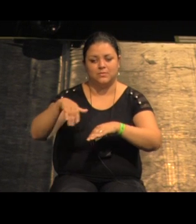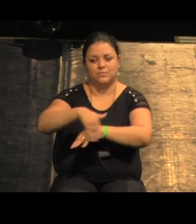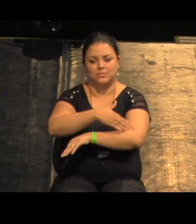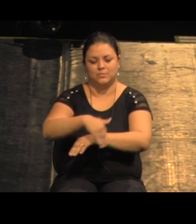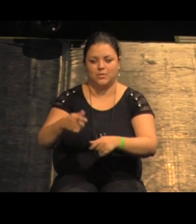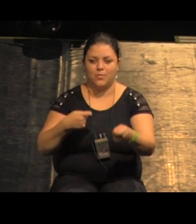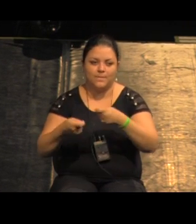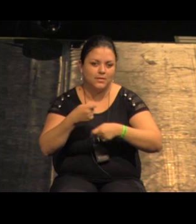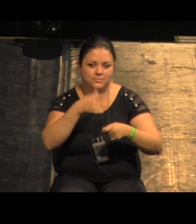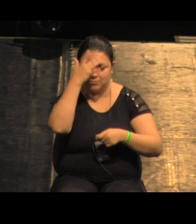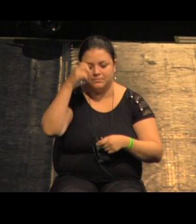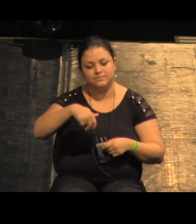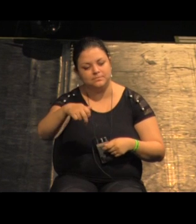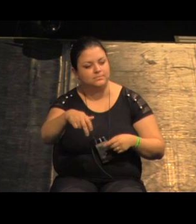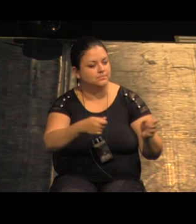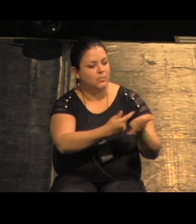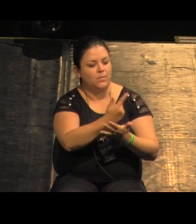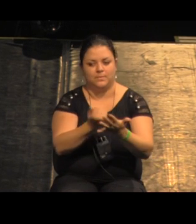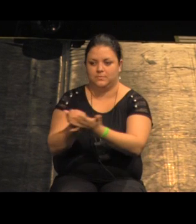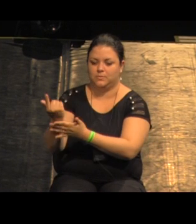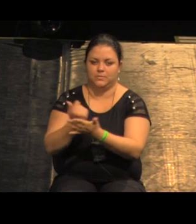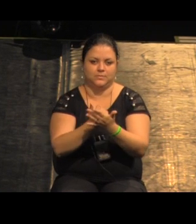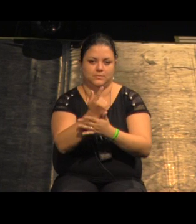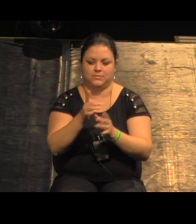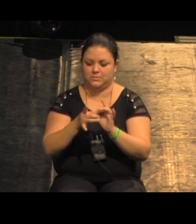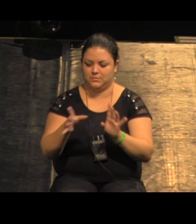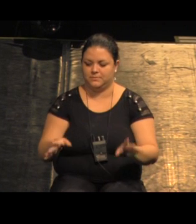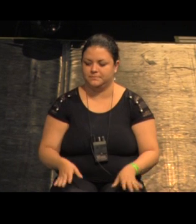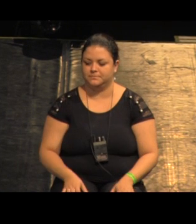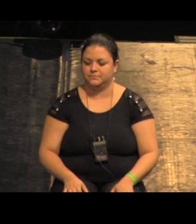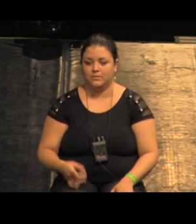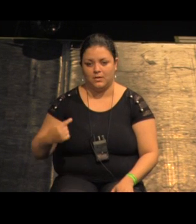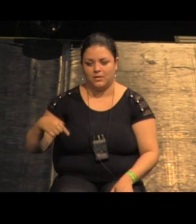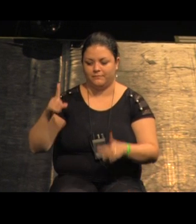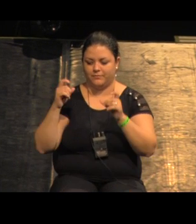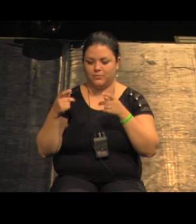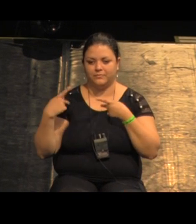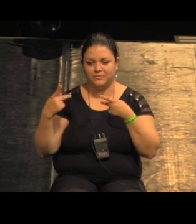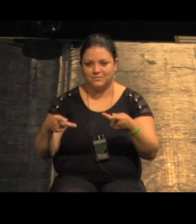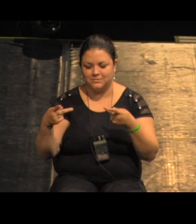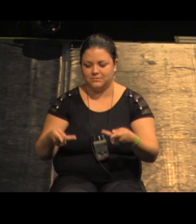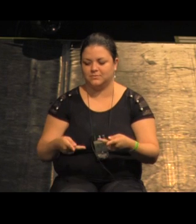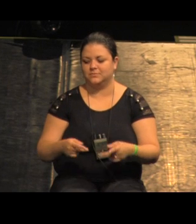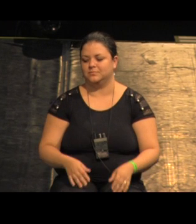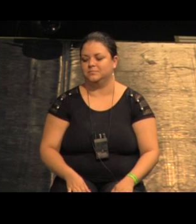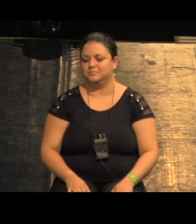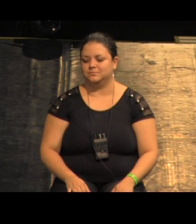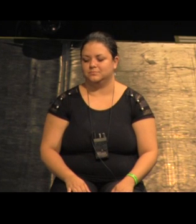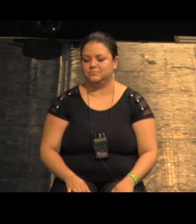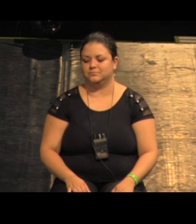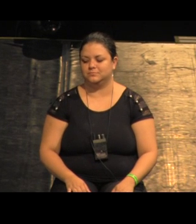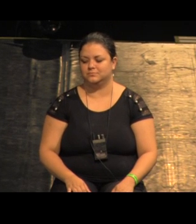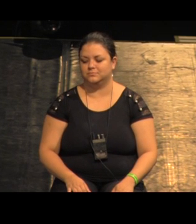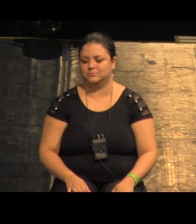quando for feita a nova calçada vai ser desse tamanho isso aqui a gente visitando a obra a